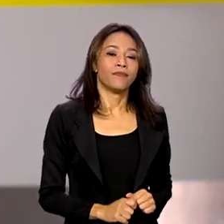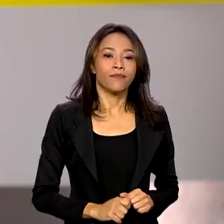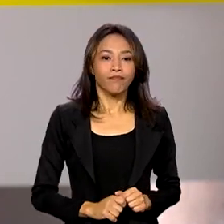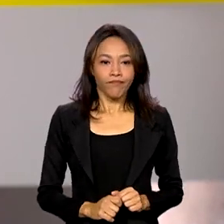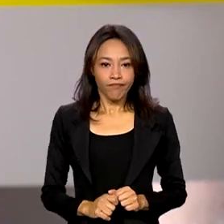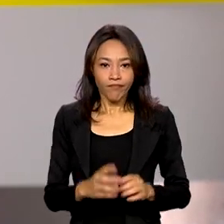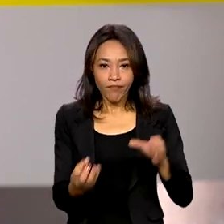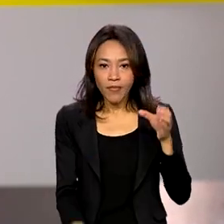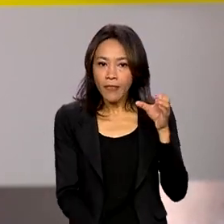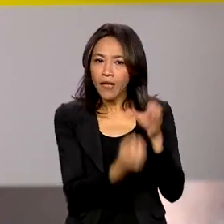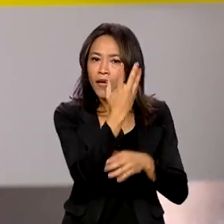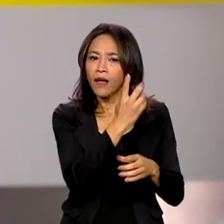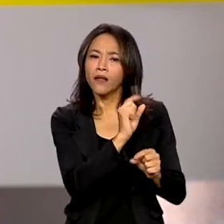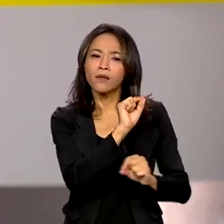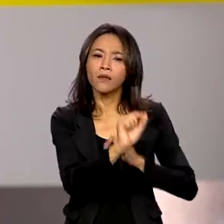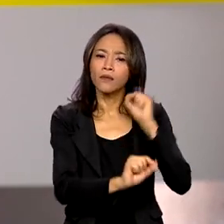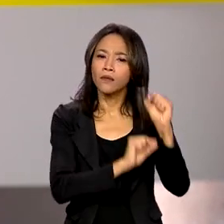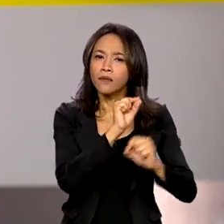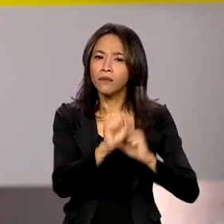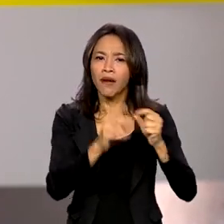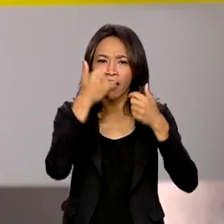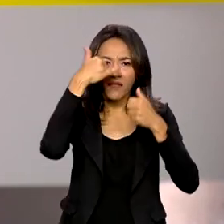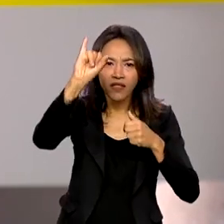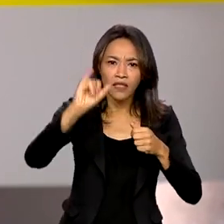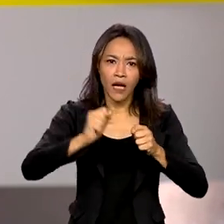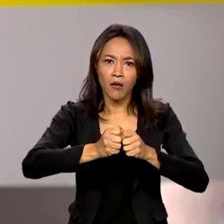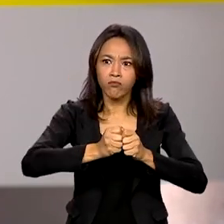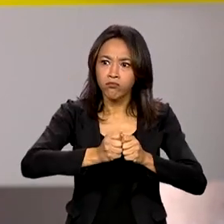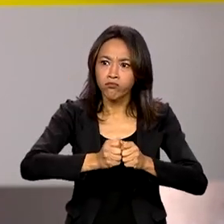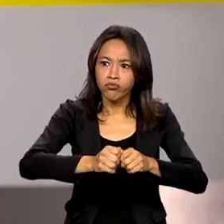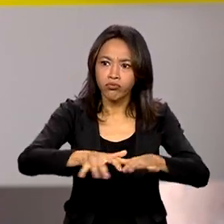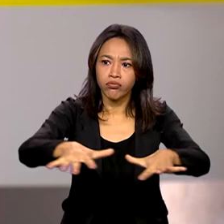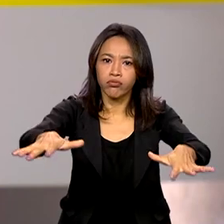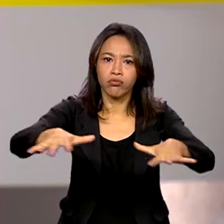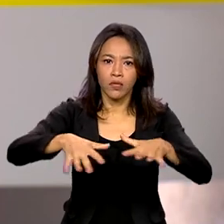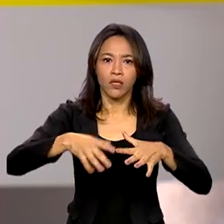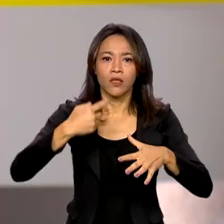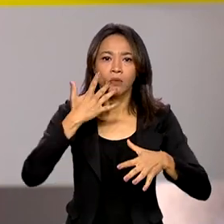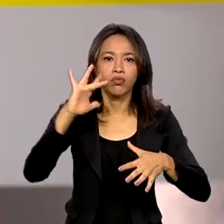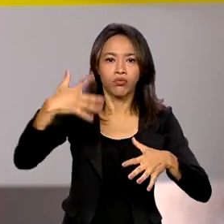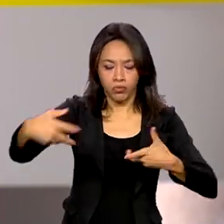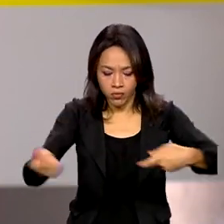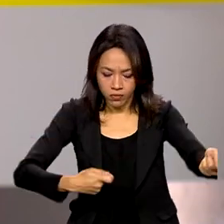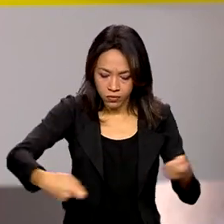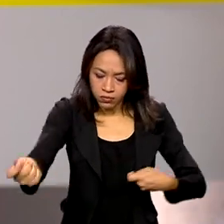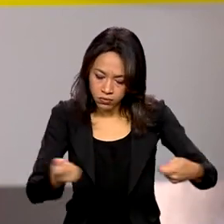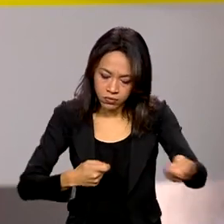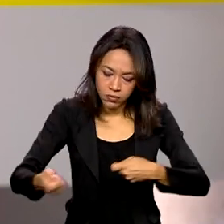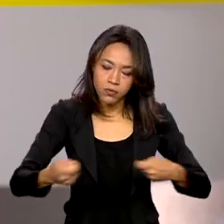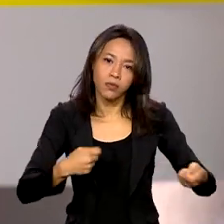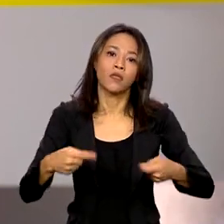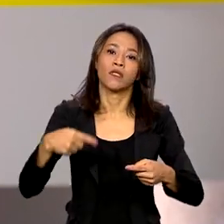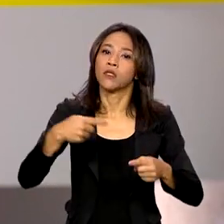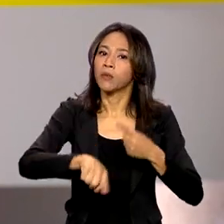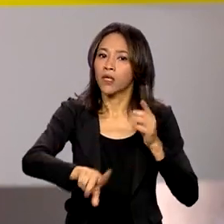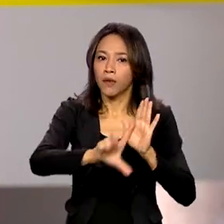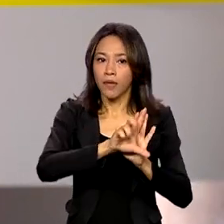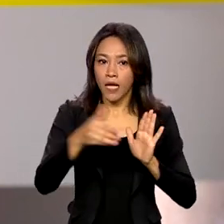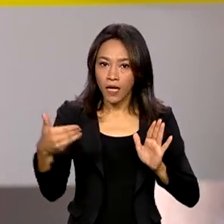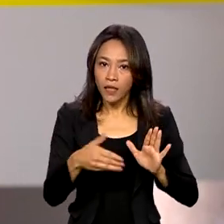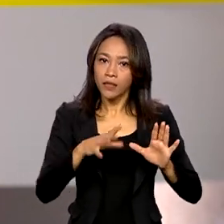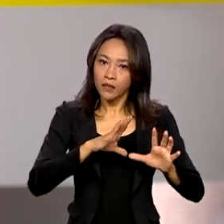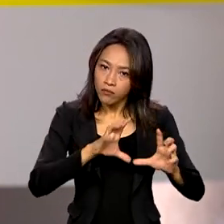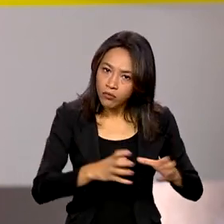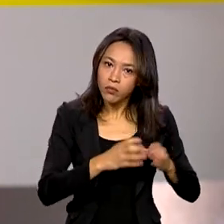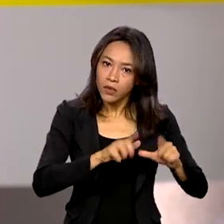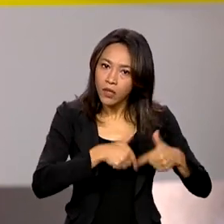Criada para conter a expansão de garimpos ilegais e ajudar na crise humanitária em terras e anumami, a Operação Ágata